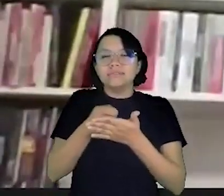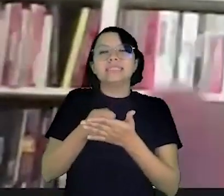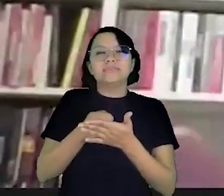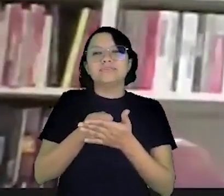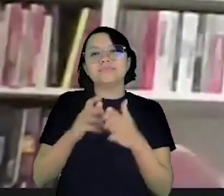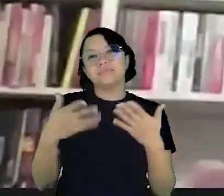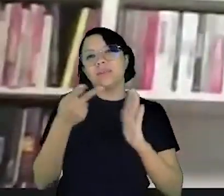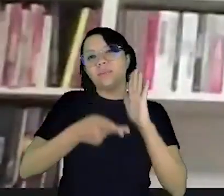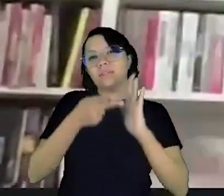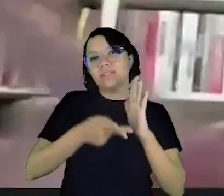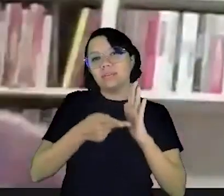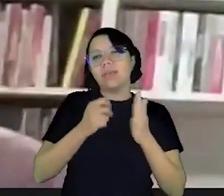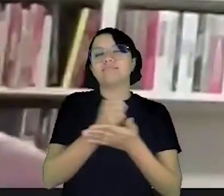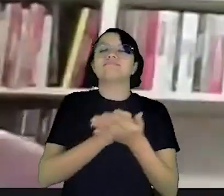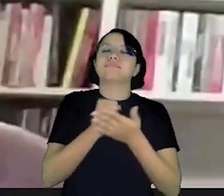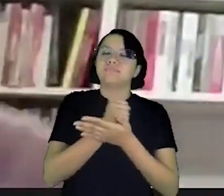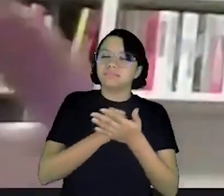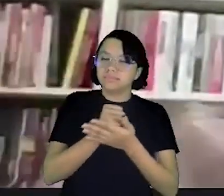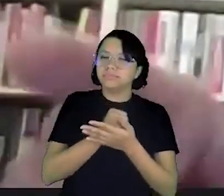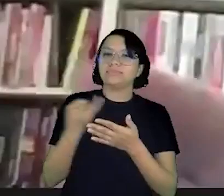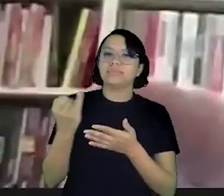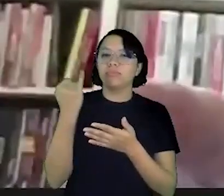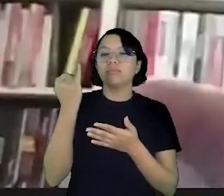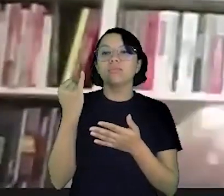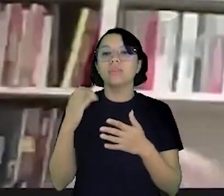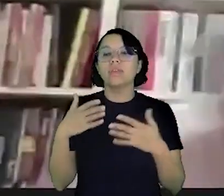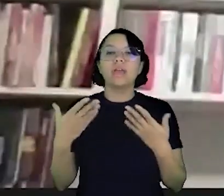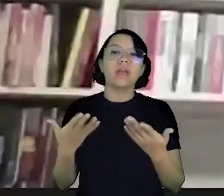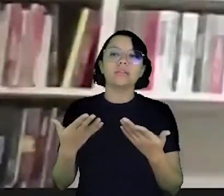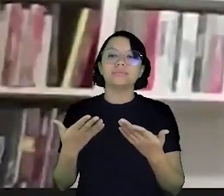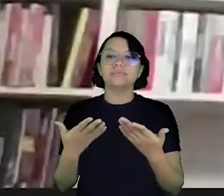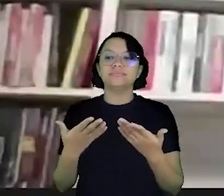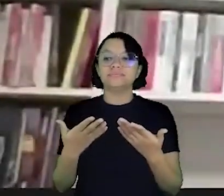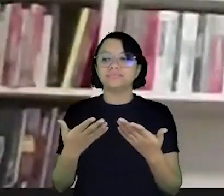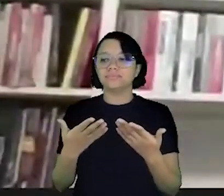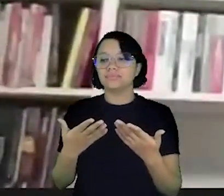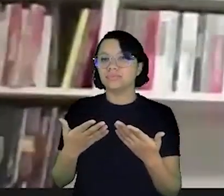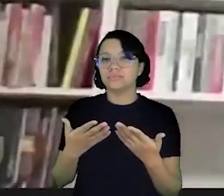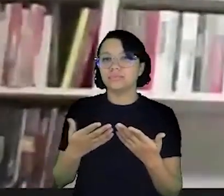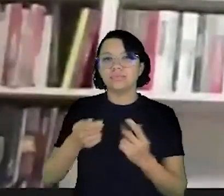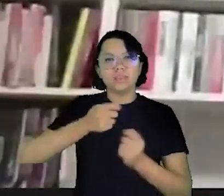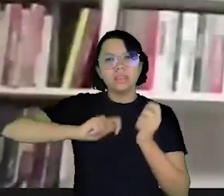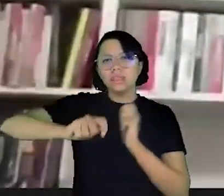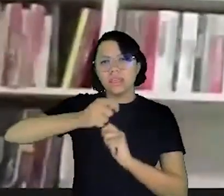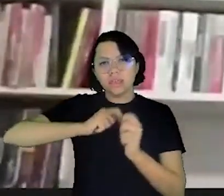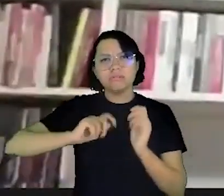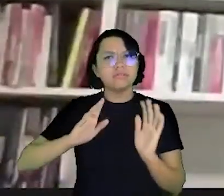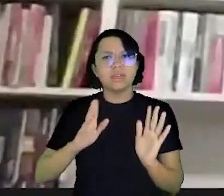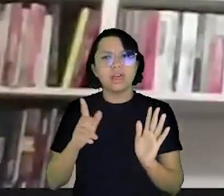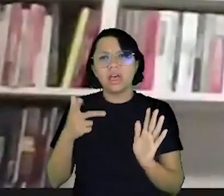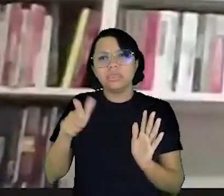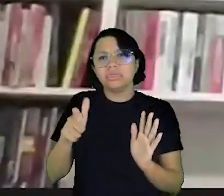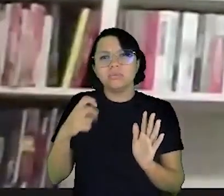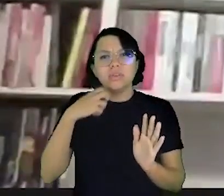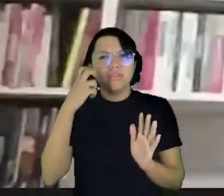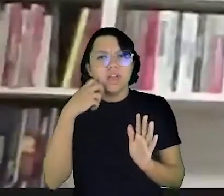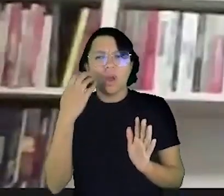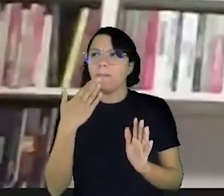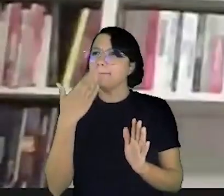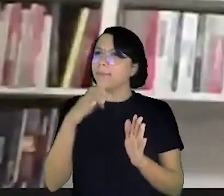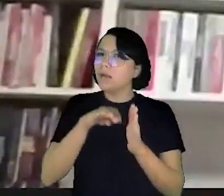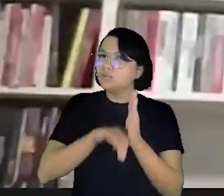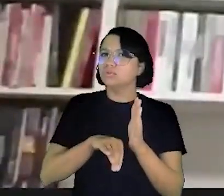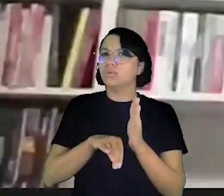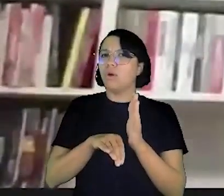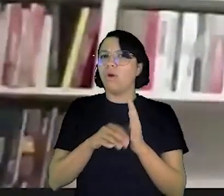de pagar à vista portanto um planejamento é fundamental e outro de negociar mesmo não ter